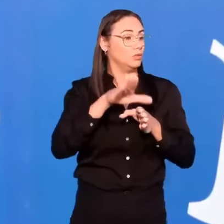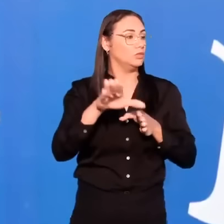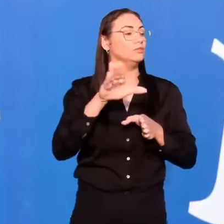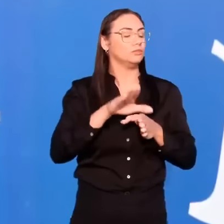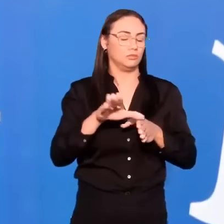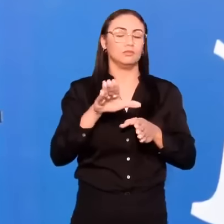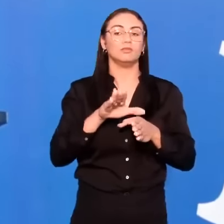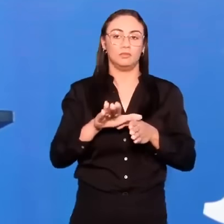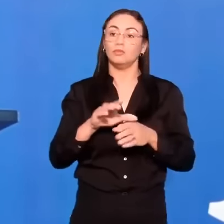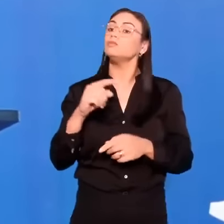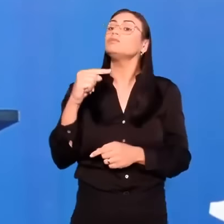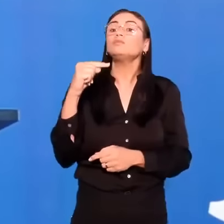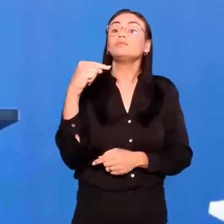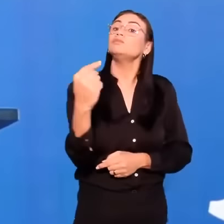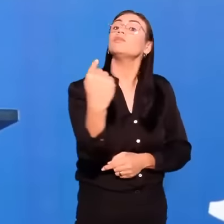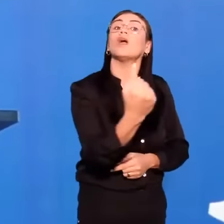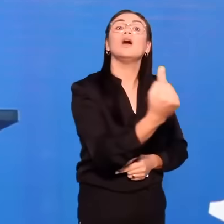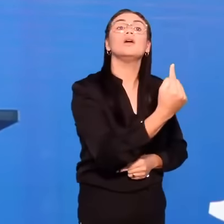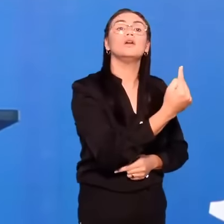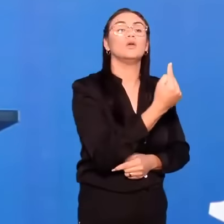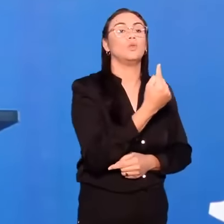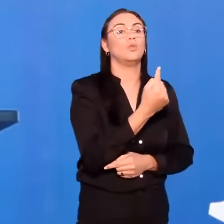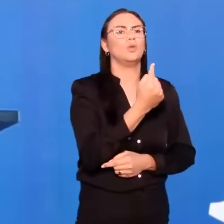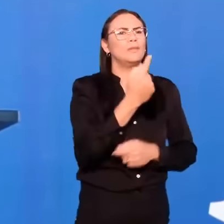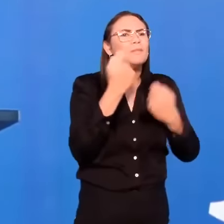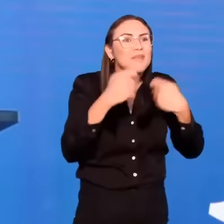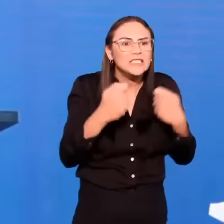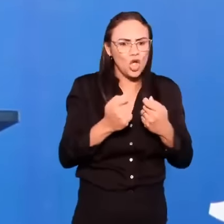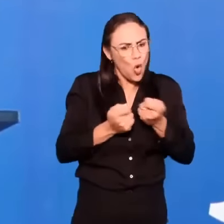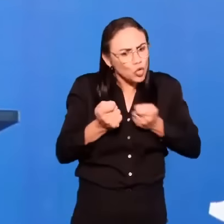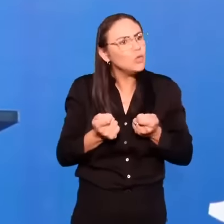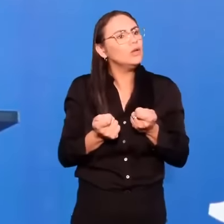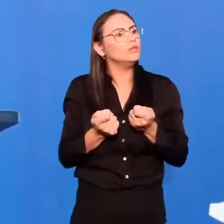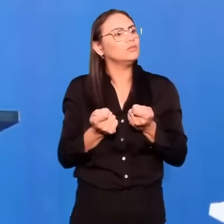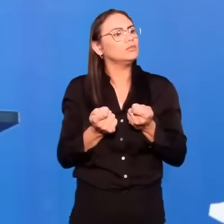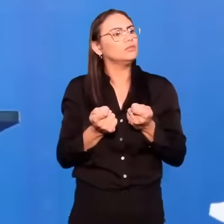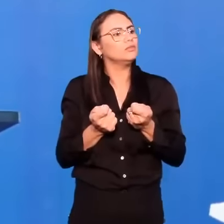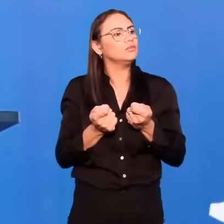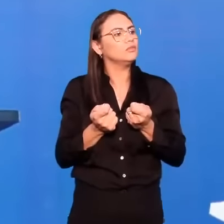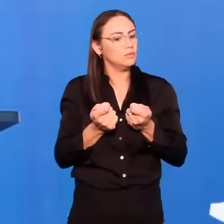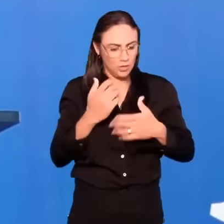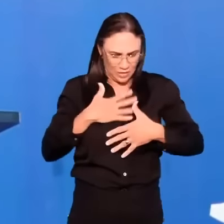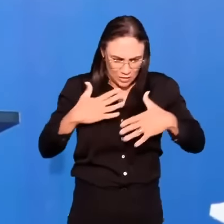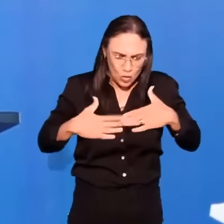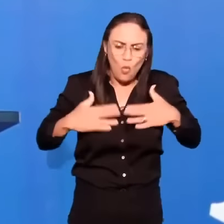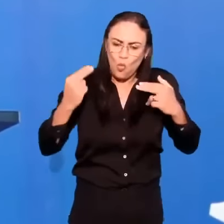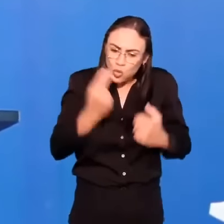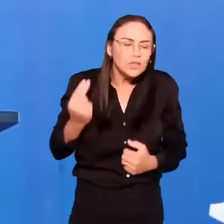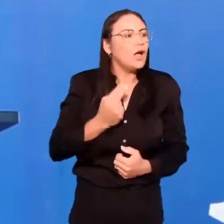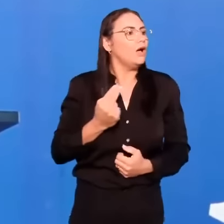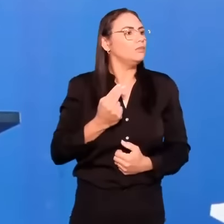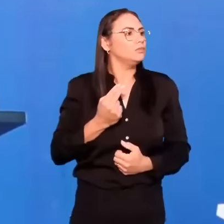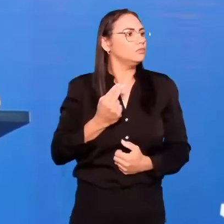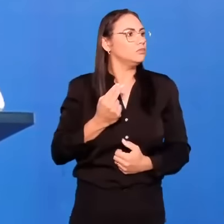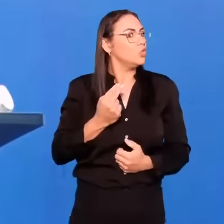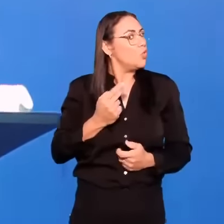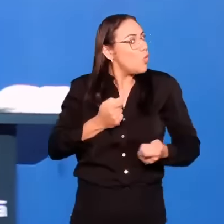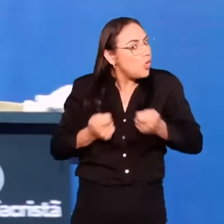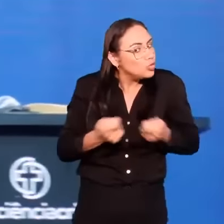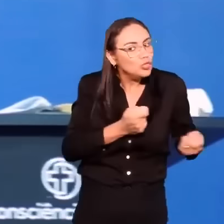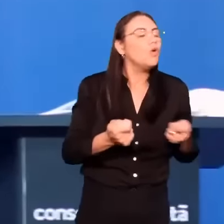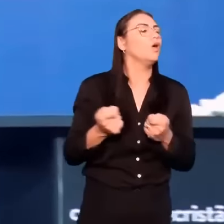Que cada um saiba usar. Dominar. Refrear. O corpo.